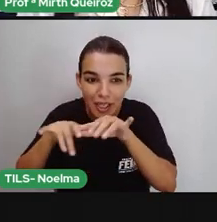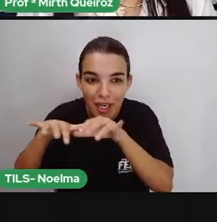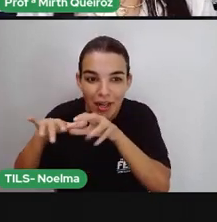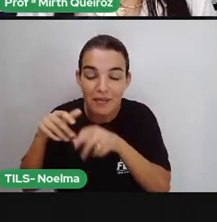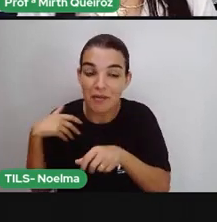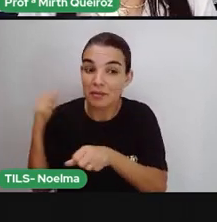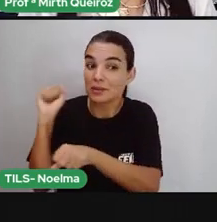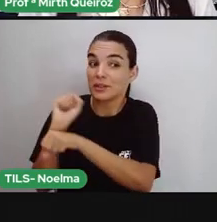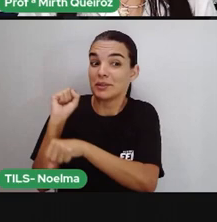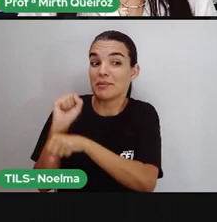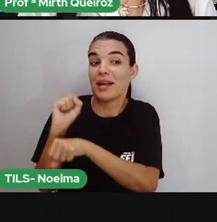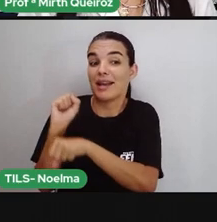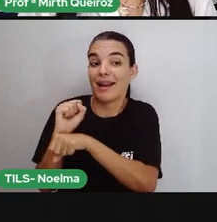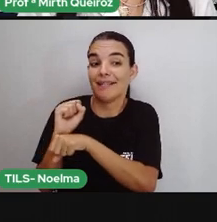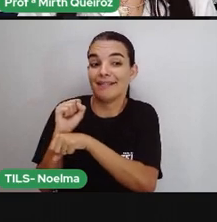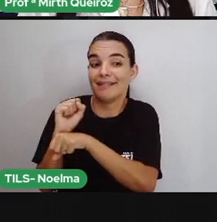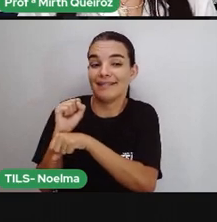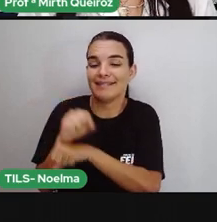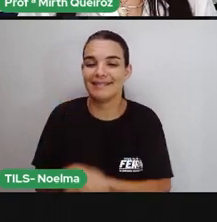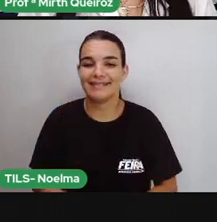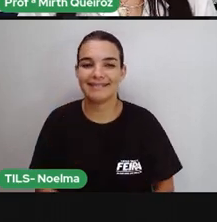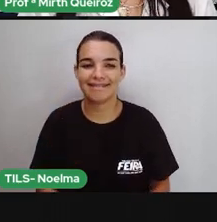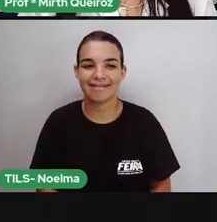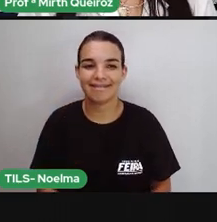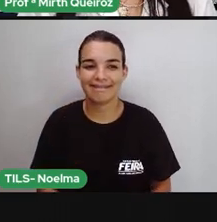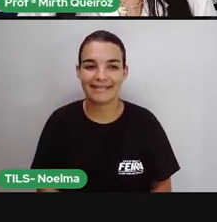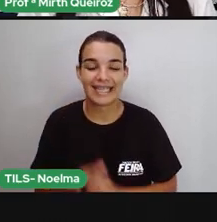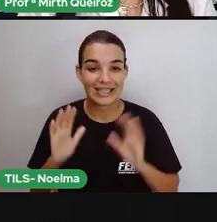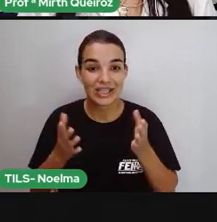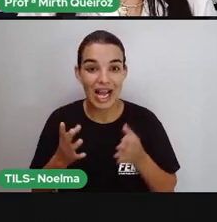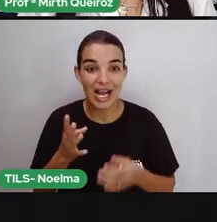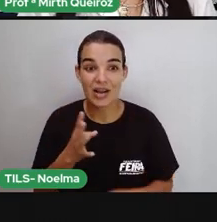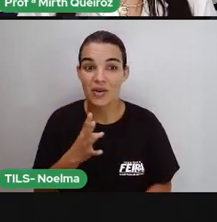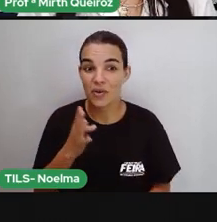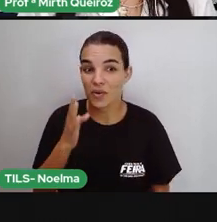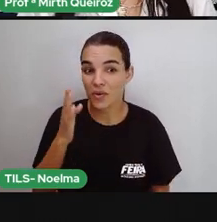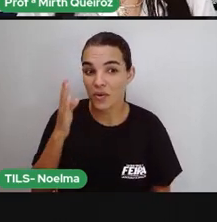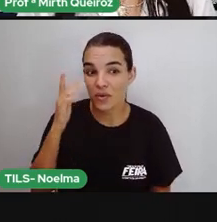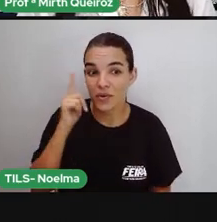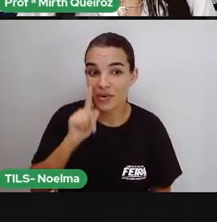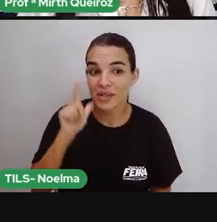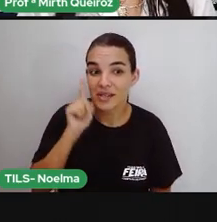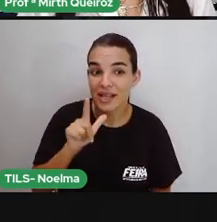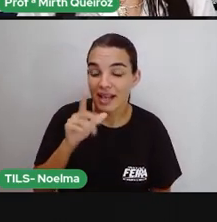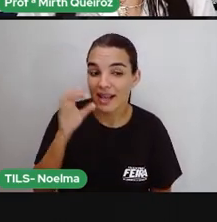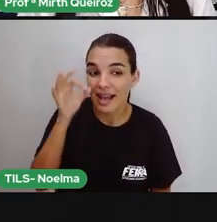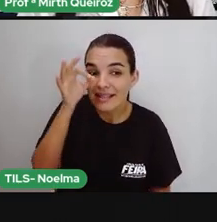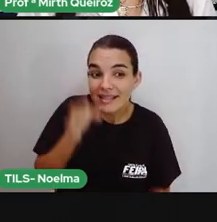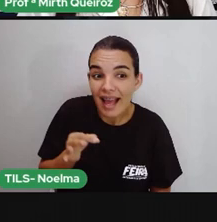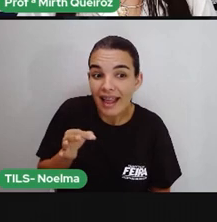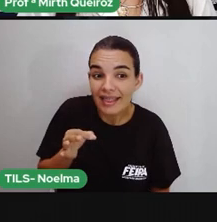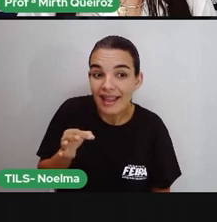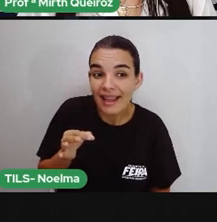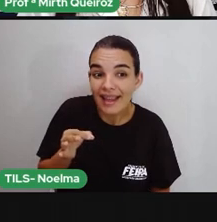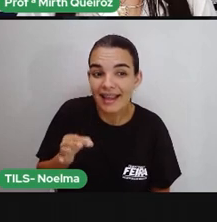E aí? Conseguem adivinhar? Será que vocês acertaram?